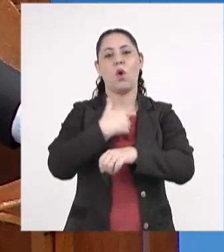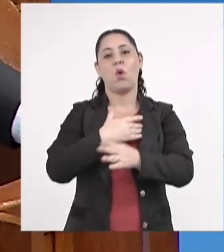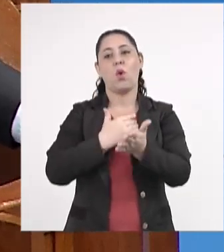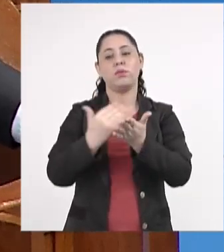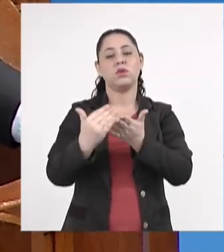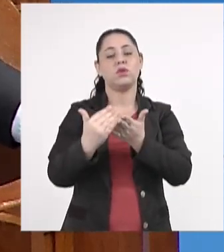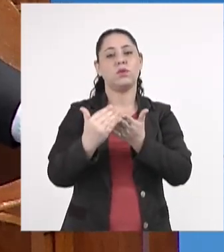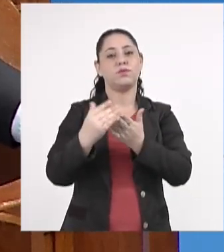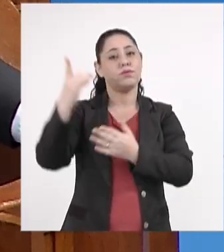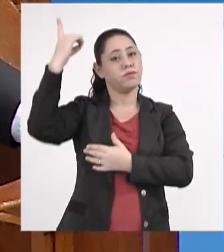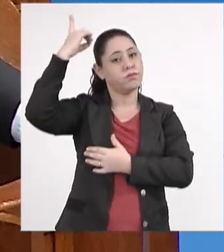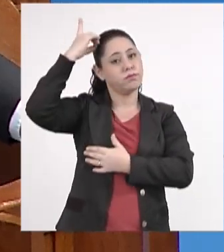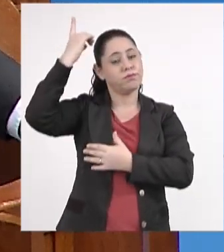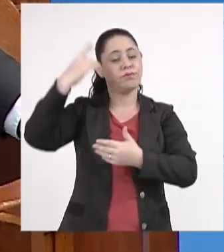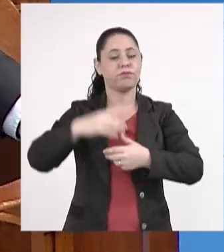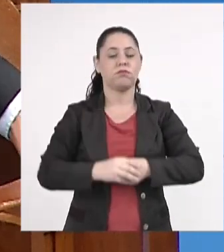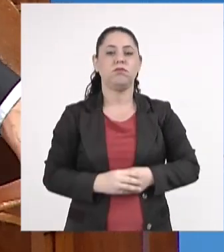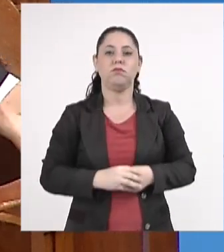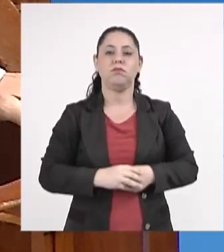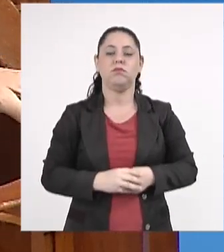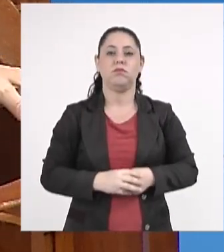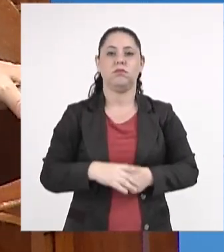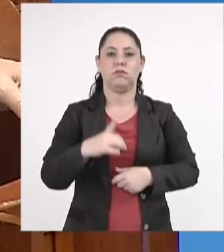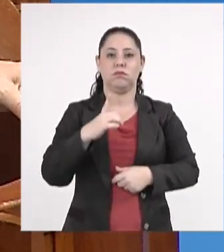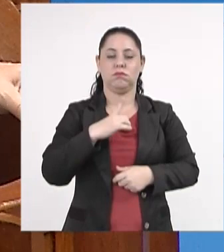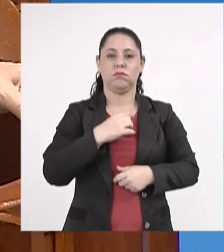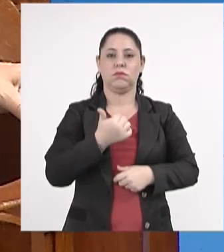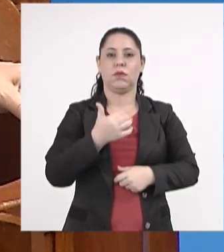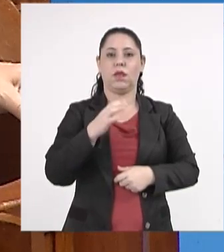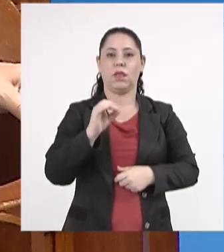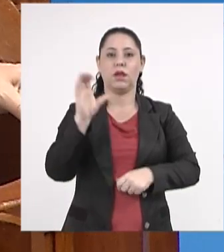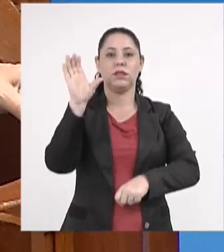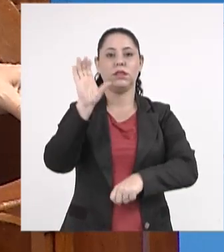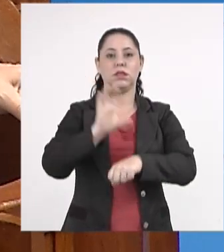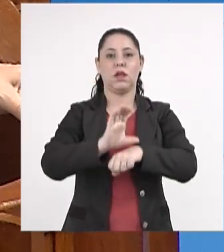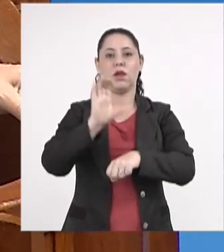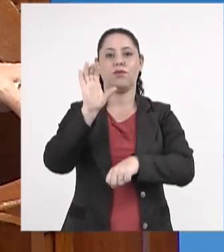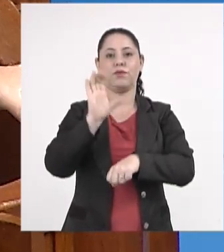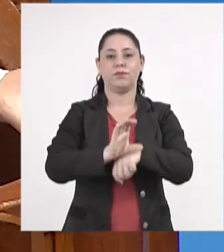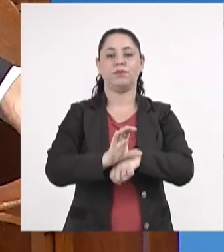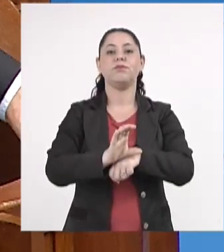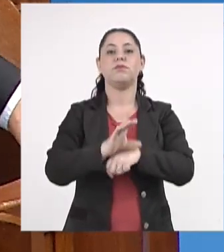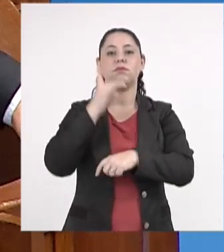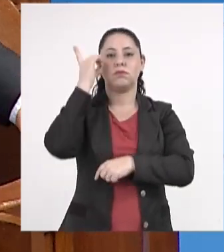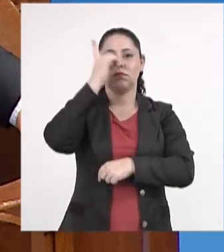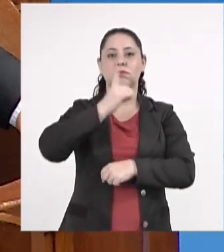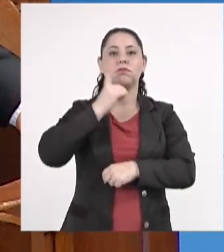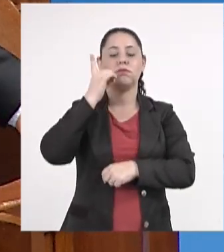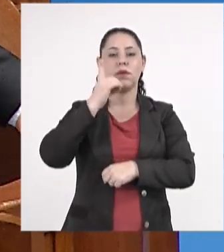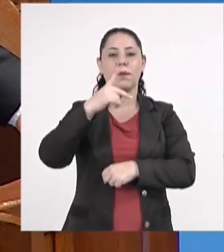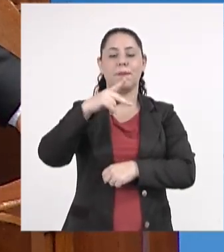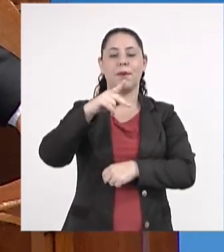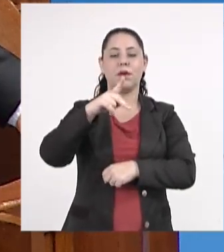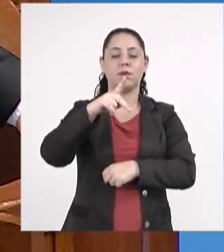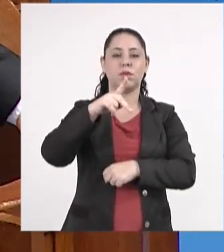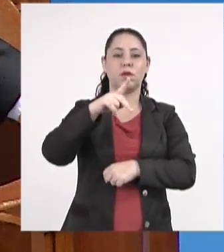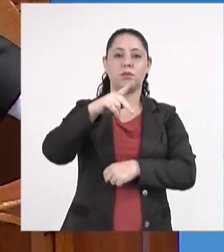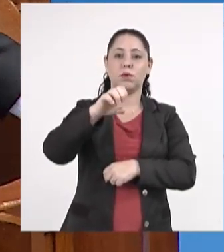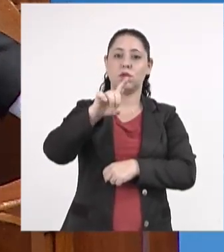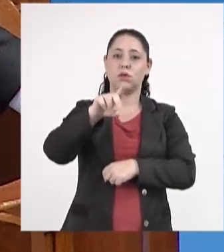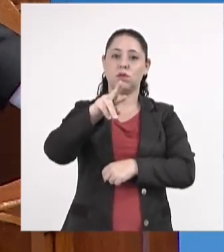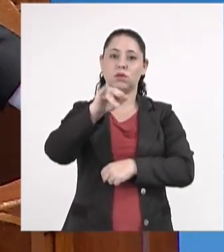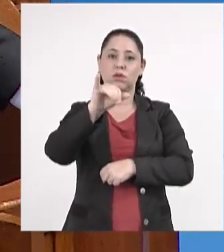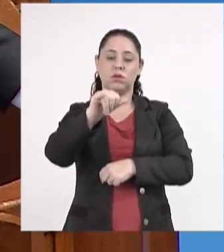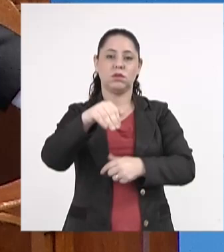Dilma. Nós temos 10 CINFs, deputado Pedro Ossian pode confirmar